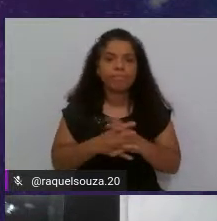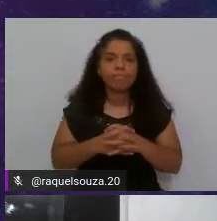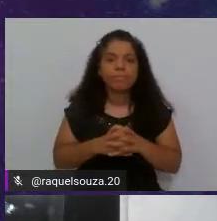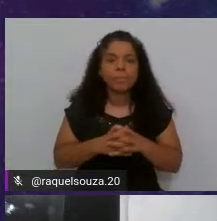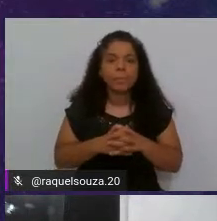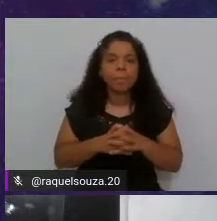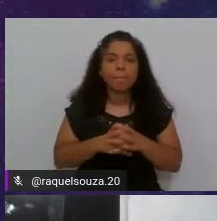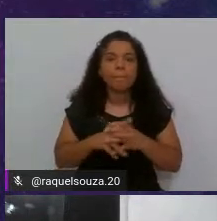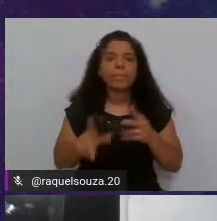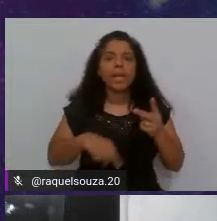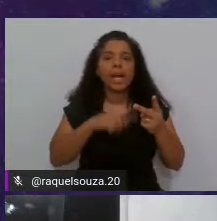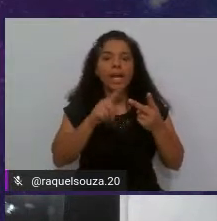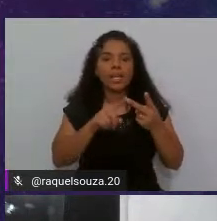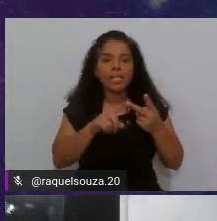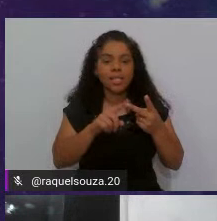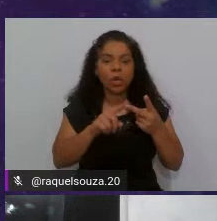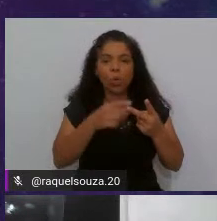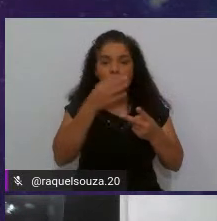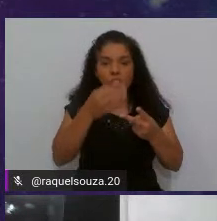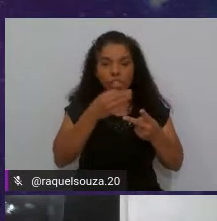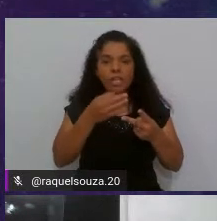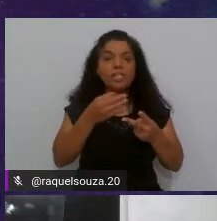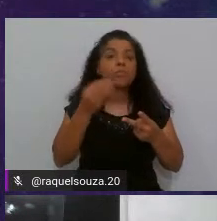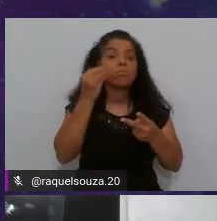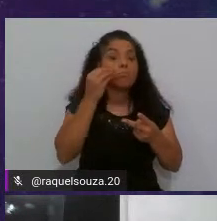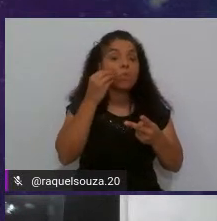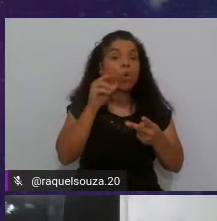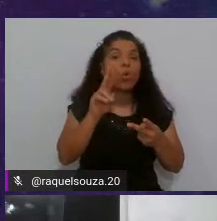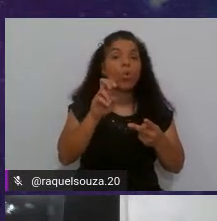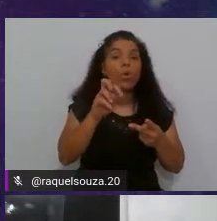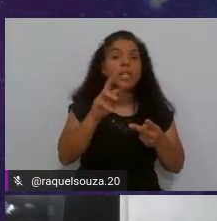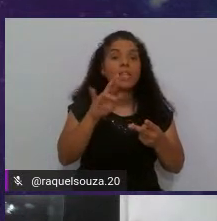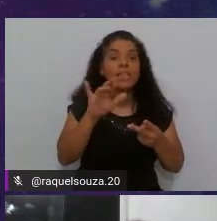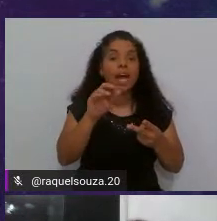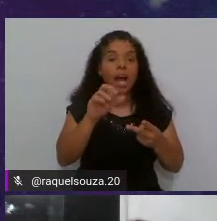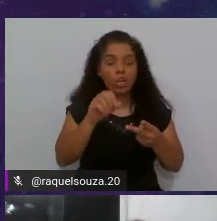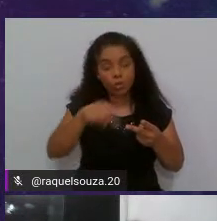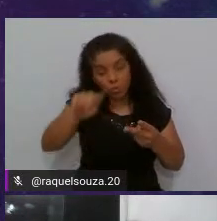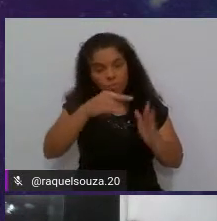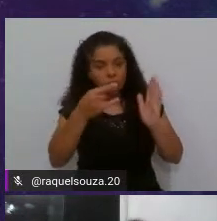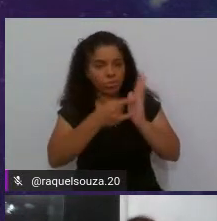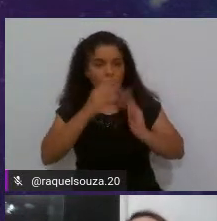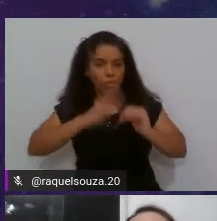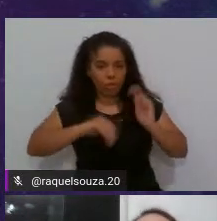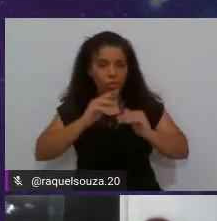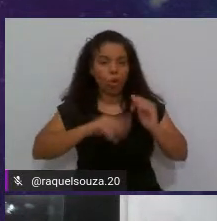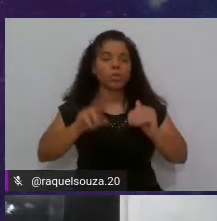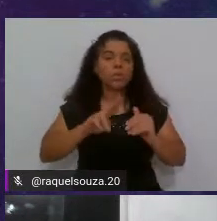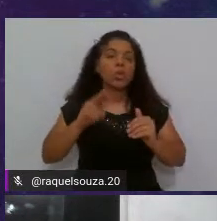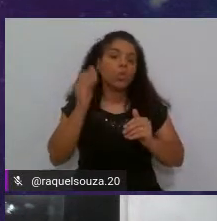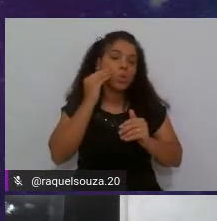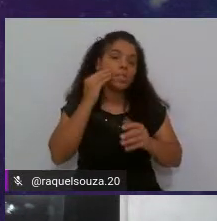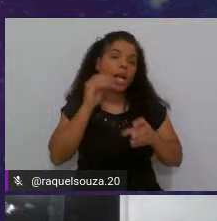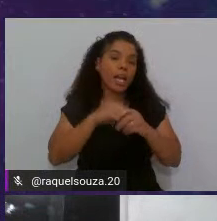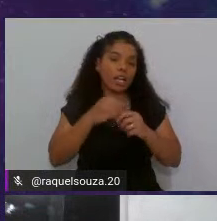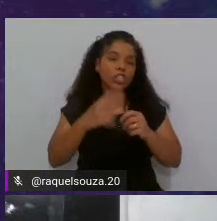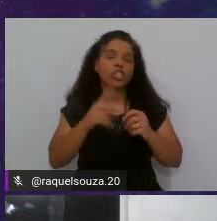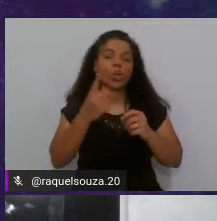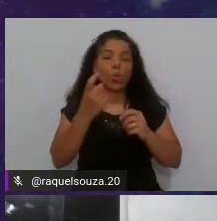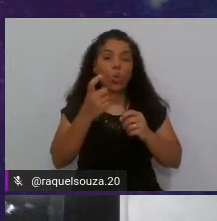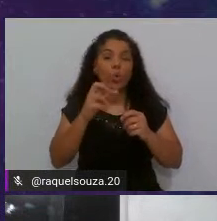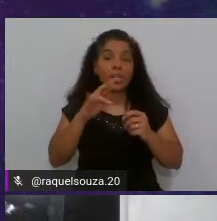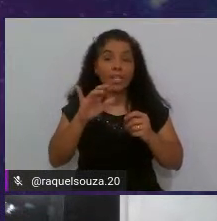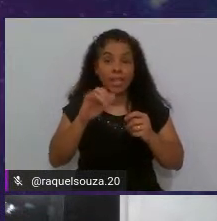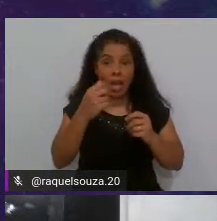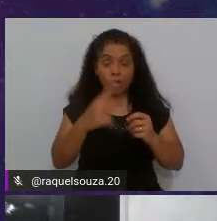A segunda dica são os testes unitários, quando os desenvolvedores eles aplicam testes unitários ali no código, você como